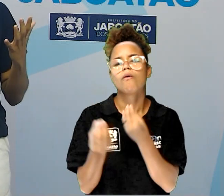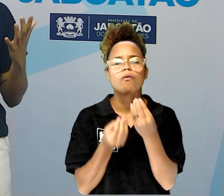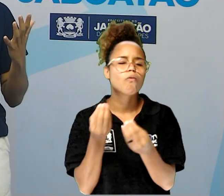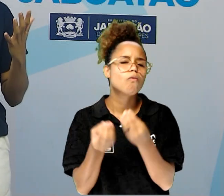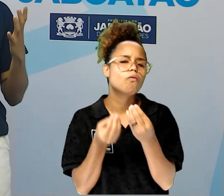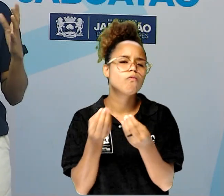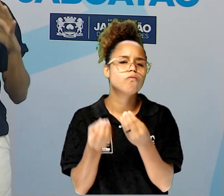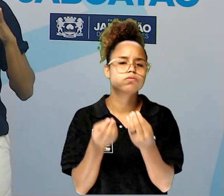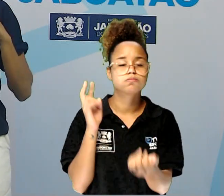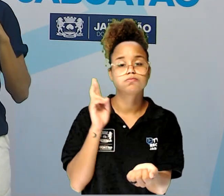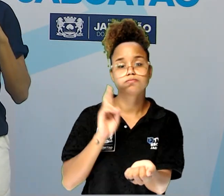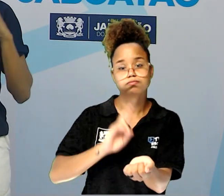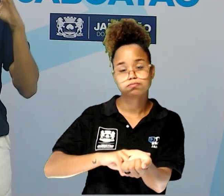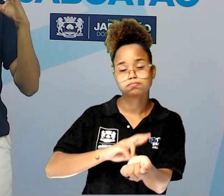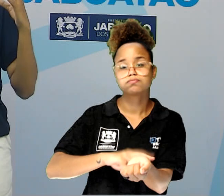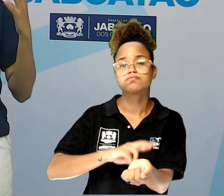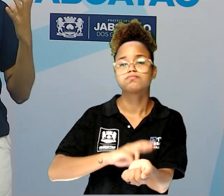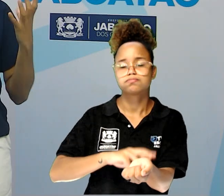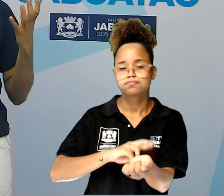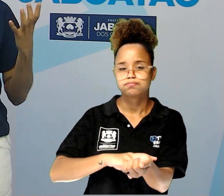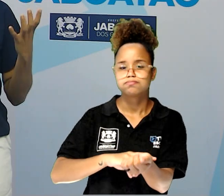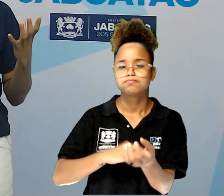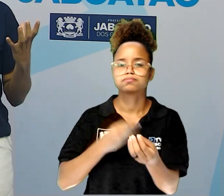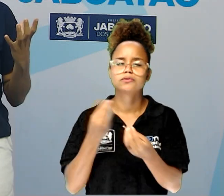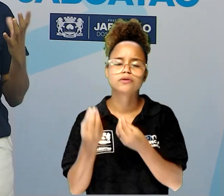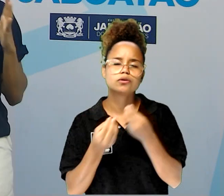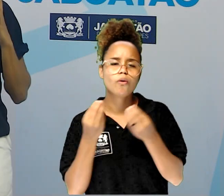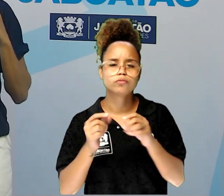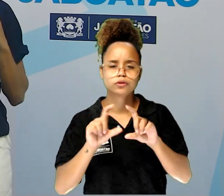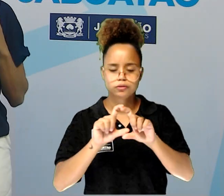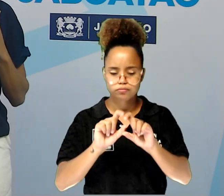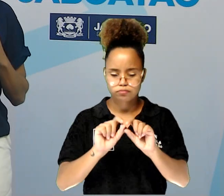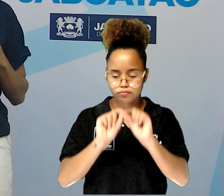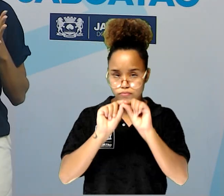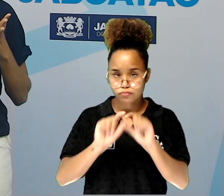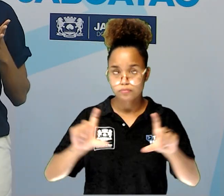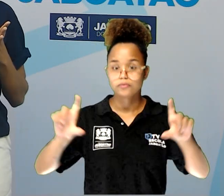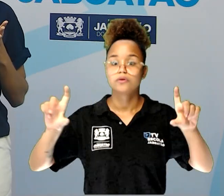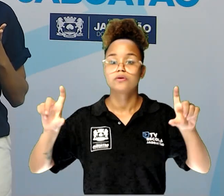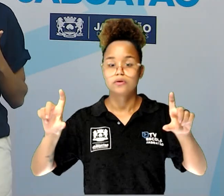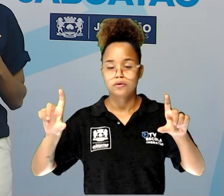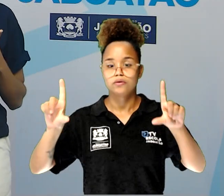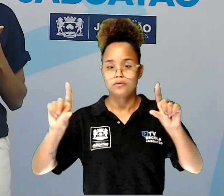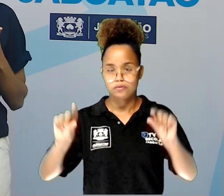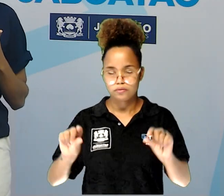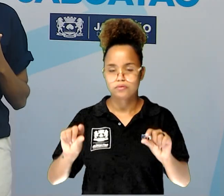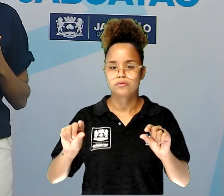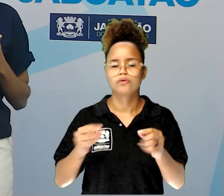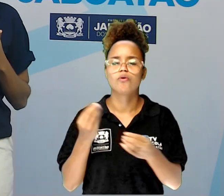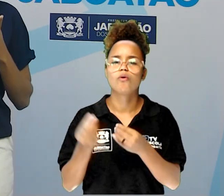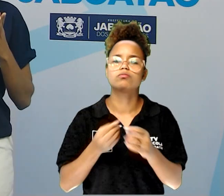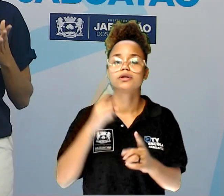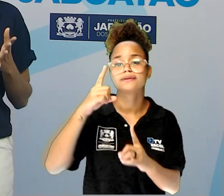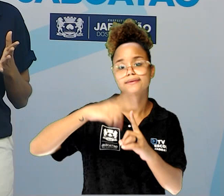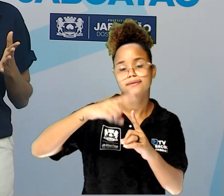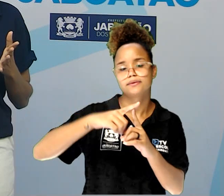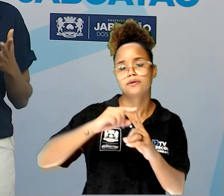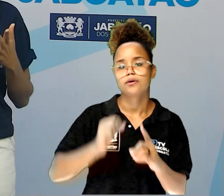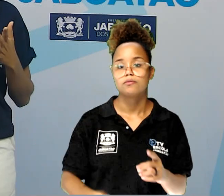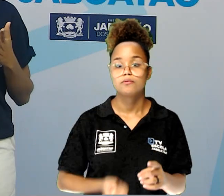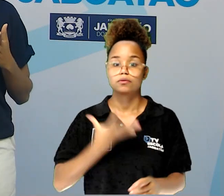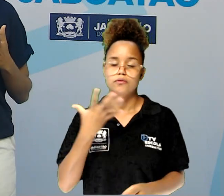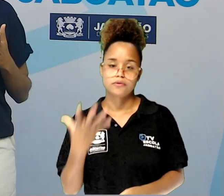rítmica, essa fórmula métrica para fazer esse tipo de poesia que a